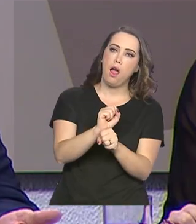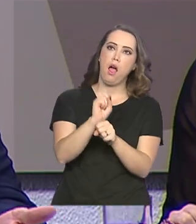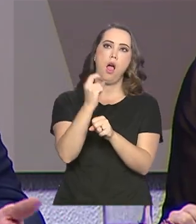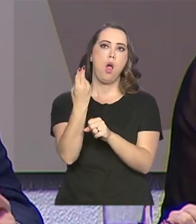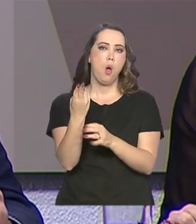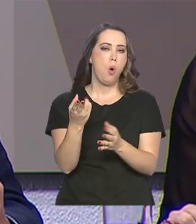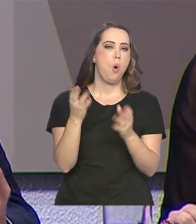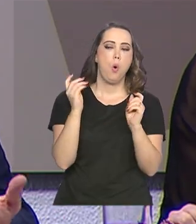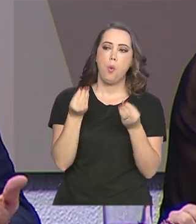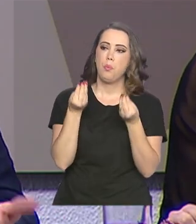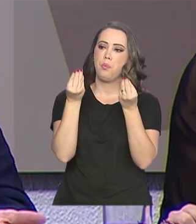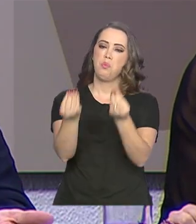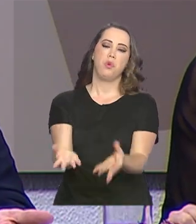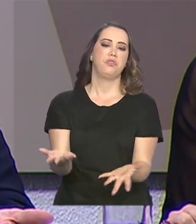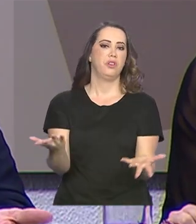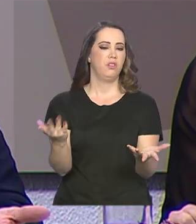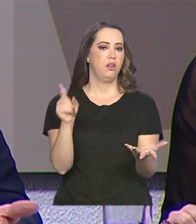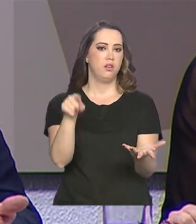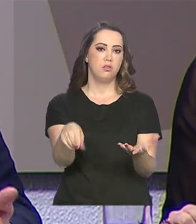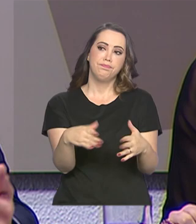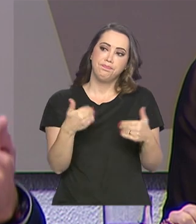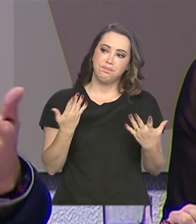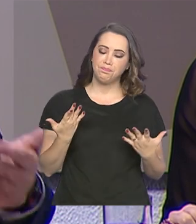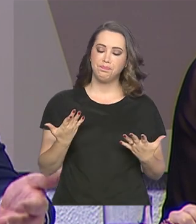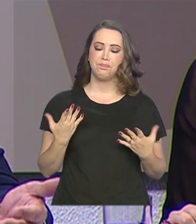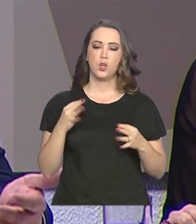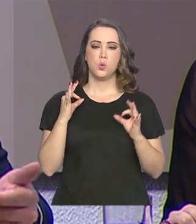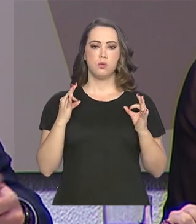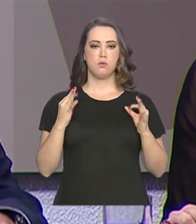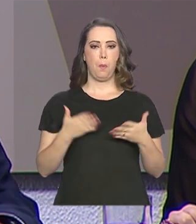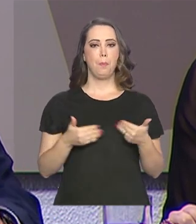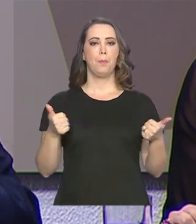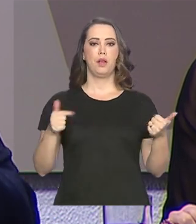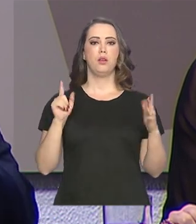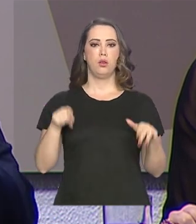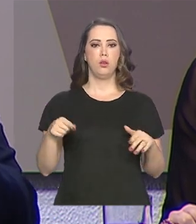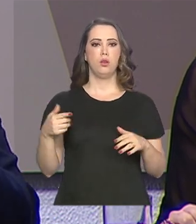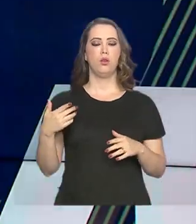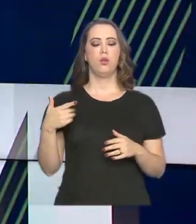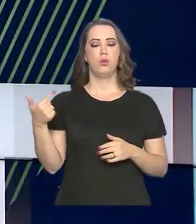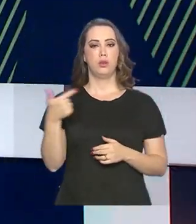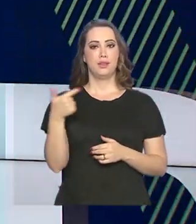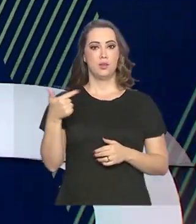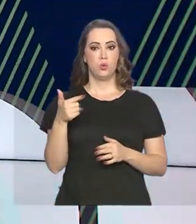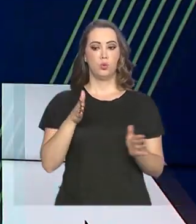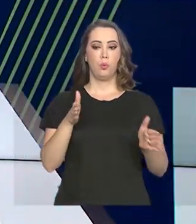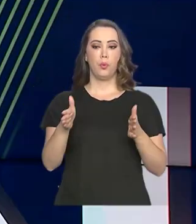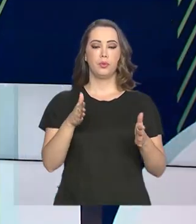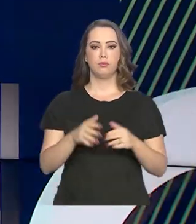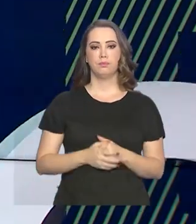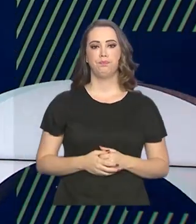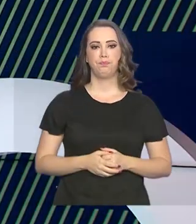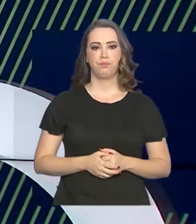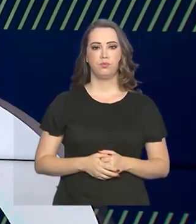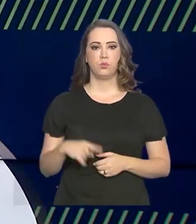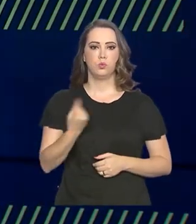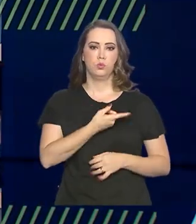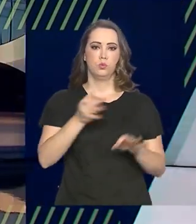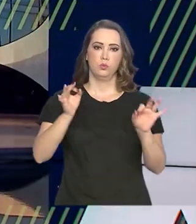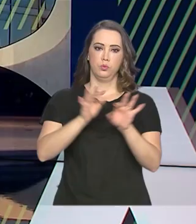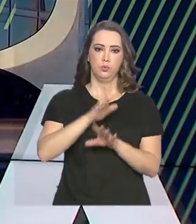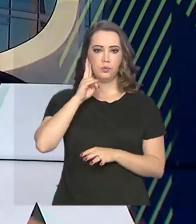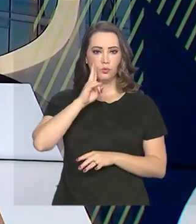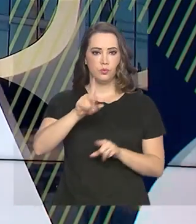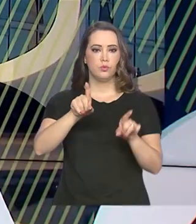efeito suspensivo, eu acho que por uma questão de justiça, o melhor é a execução em segunda instância. A gente fica por aqui. Você